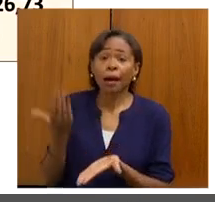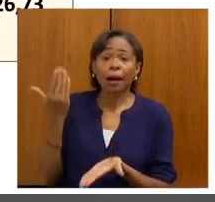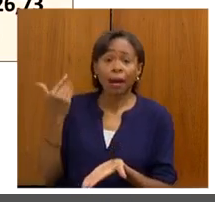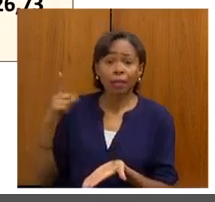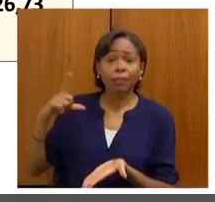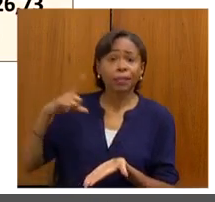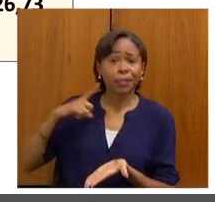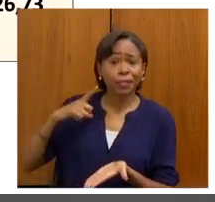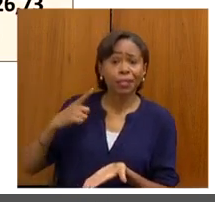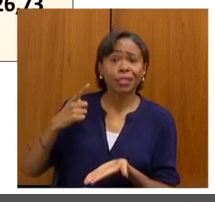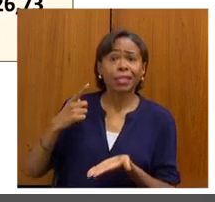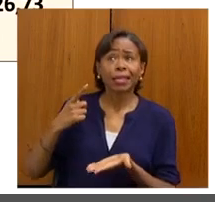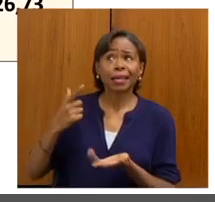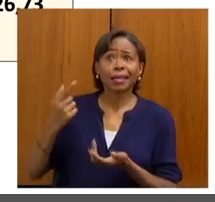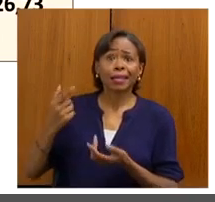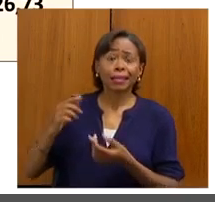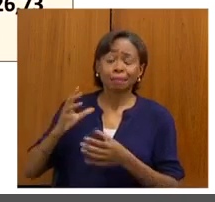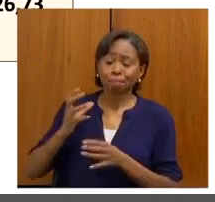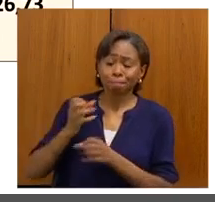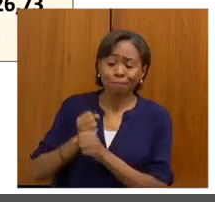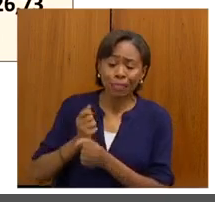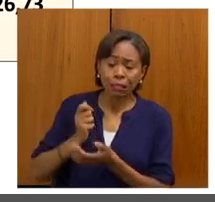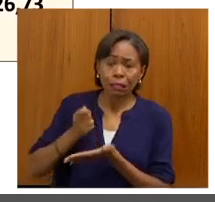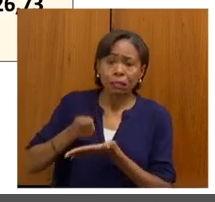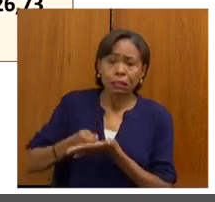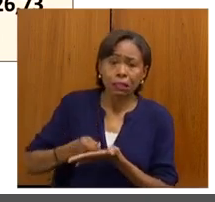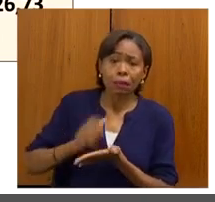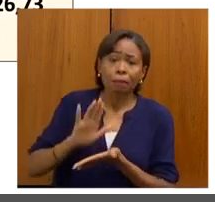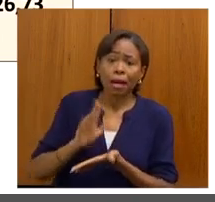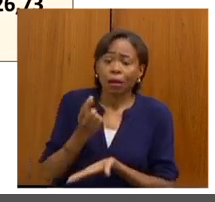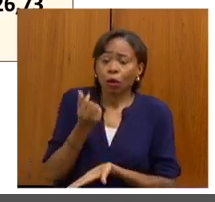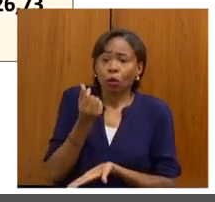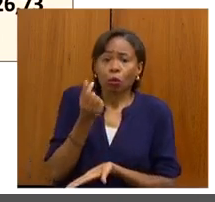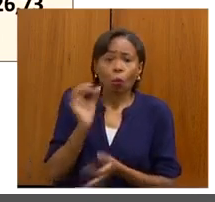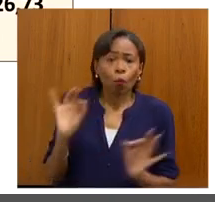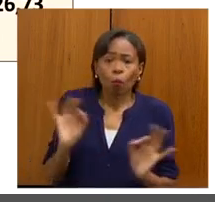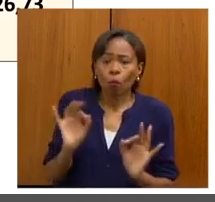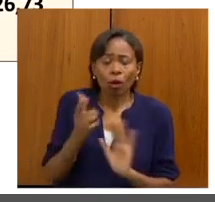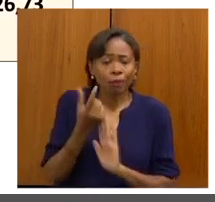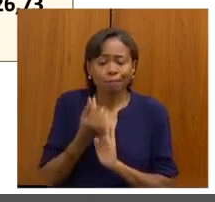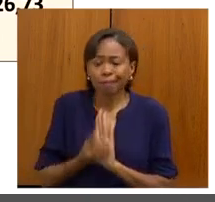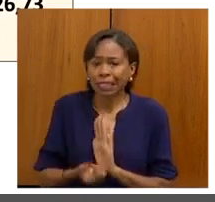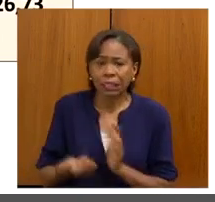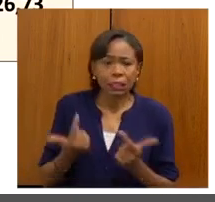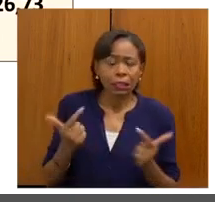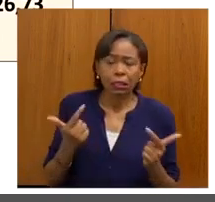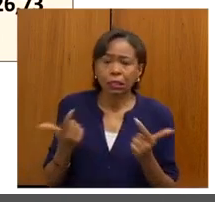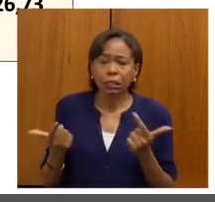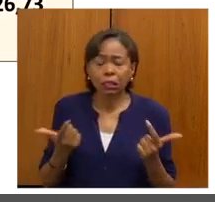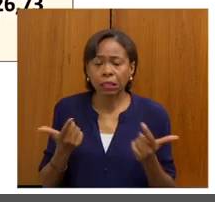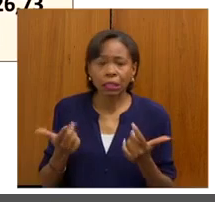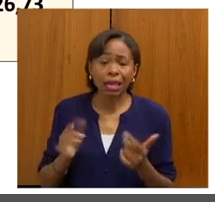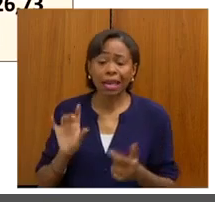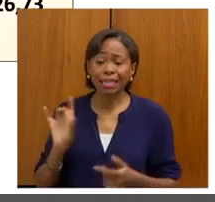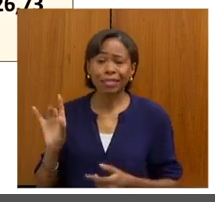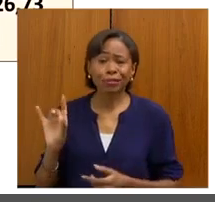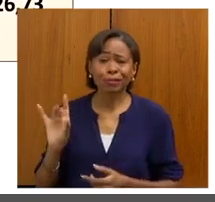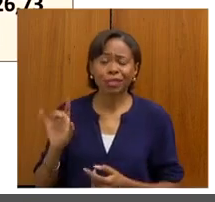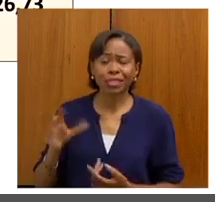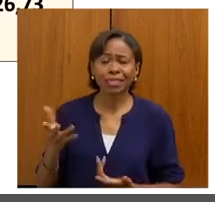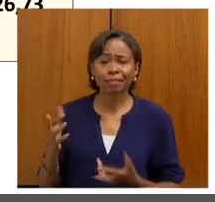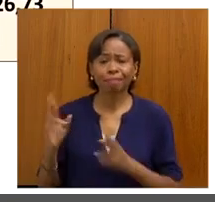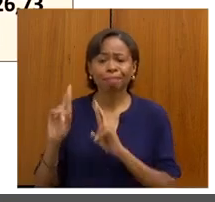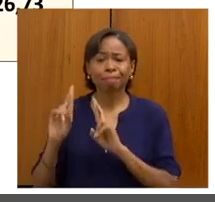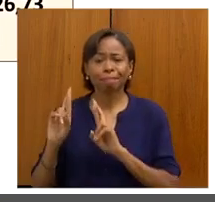liquidava, mas não tinham recurso na conta, e eles acabavam arcando sozinhos com esses custos. E os prestadores, os hospitais,